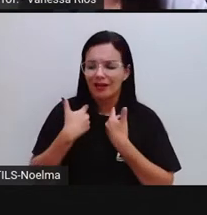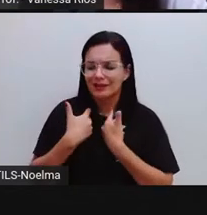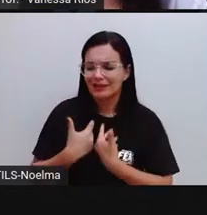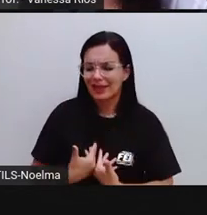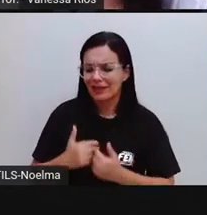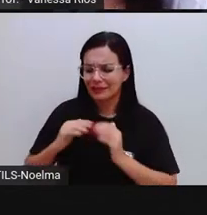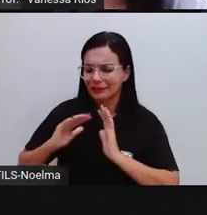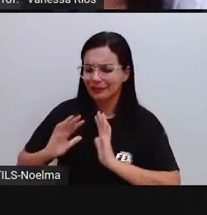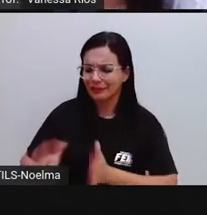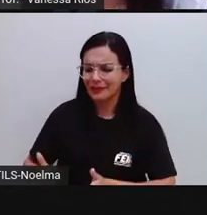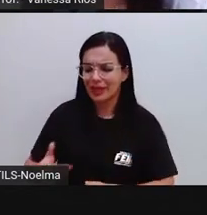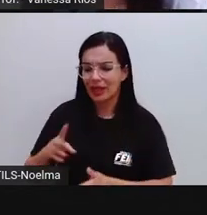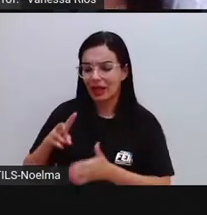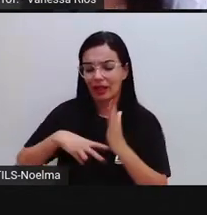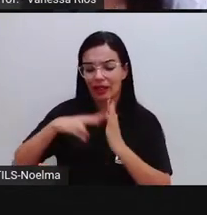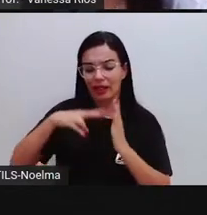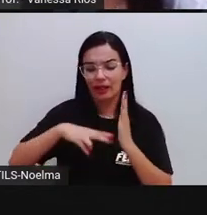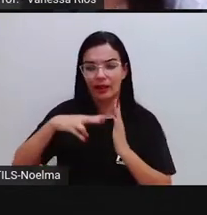de ler.